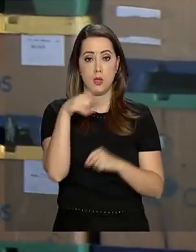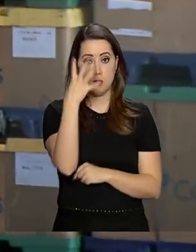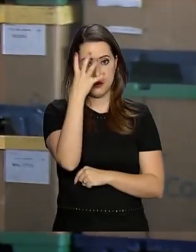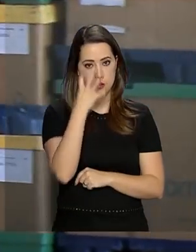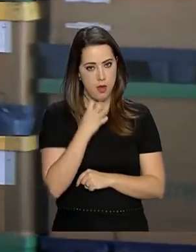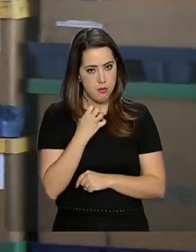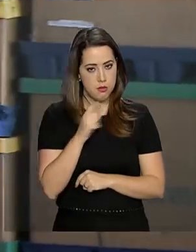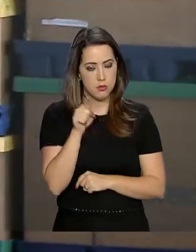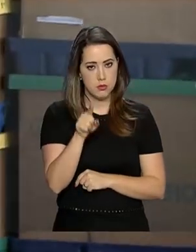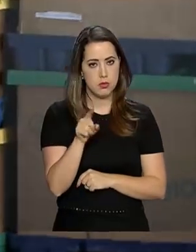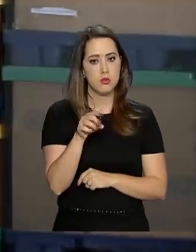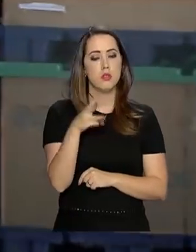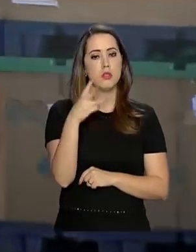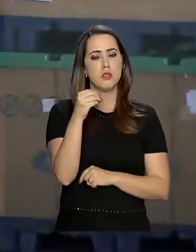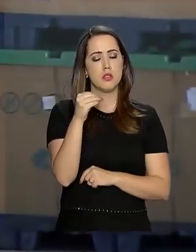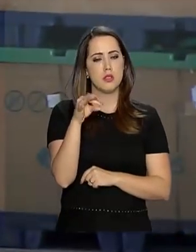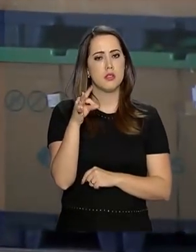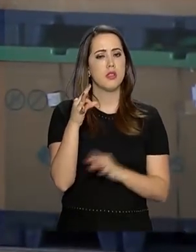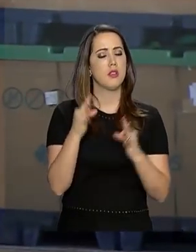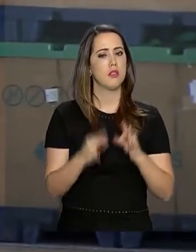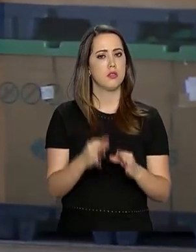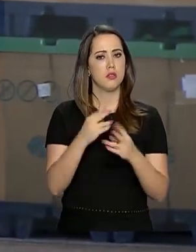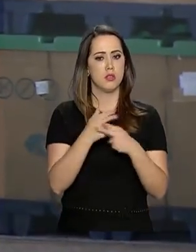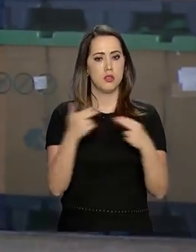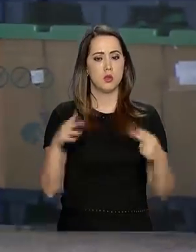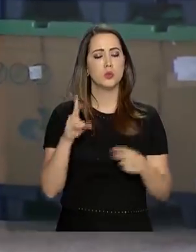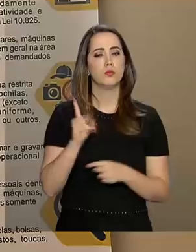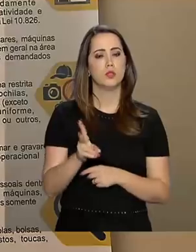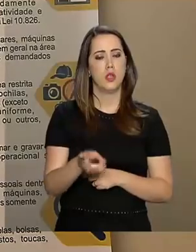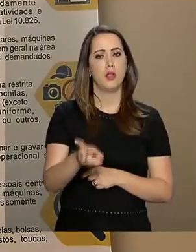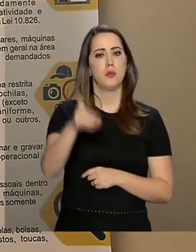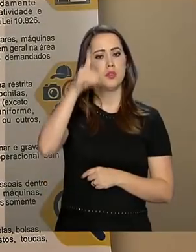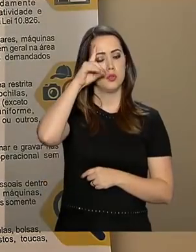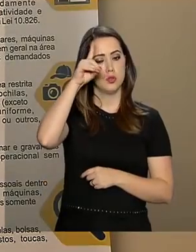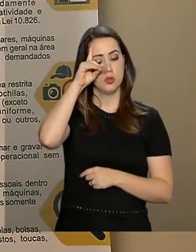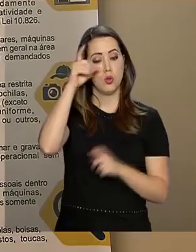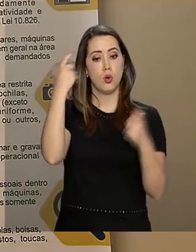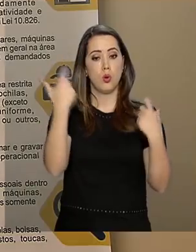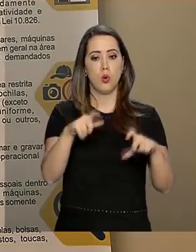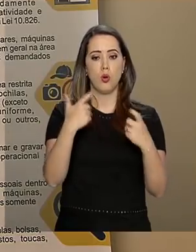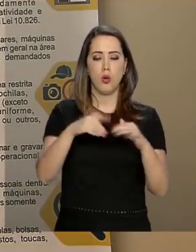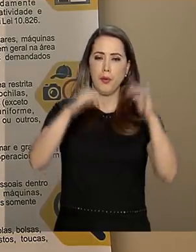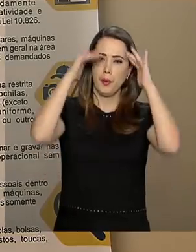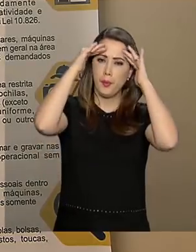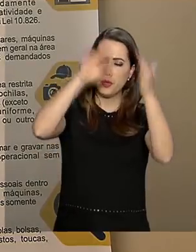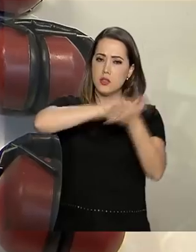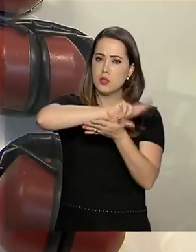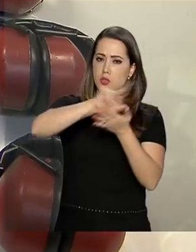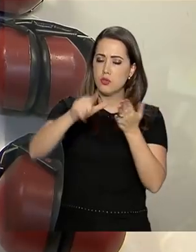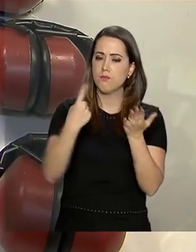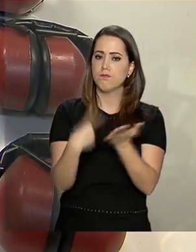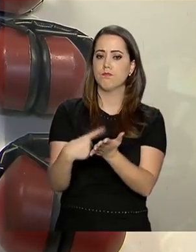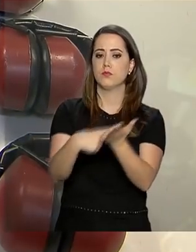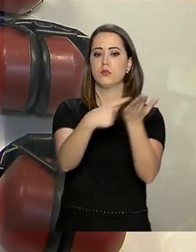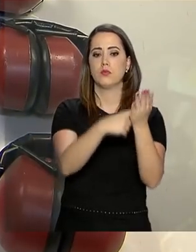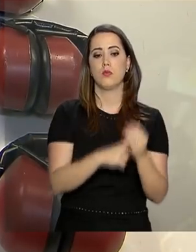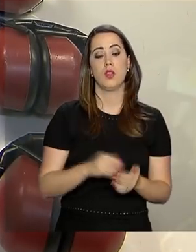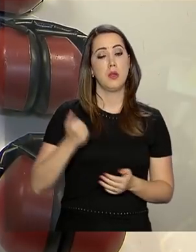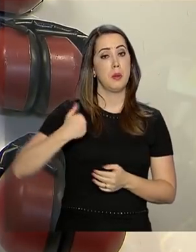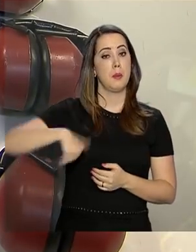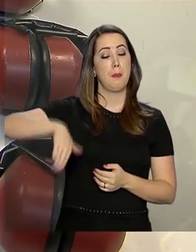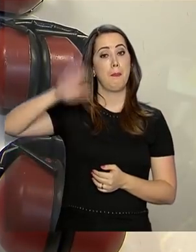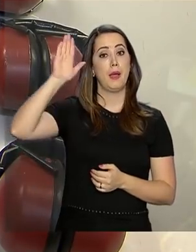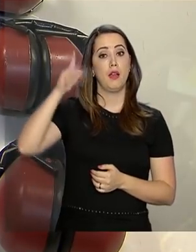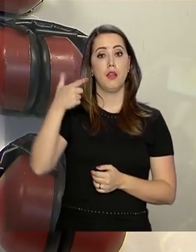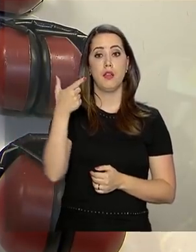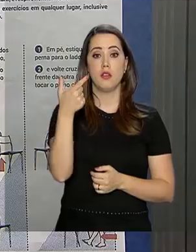por cerca de 300 toneladas de encomendas todos os dias, a unidade cumpre uma série de medidas. São mais de